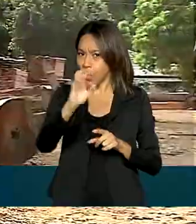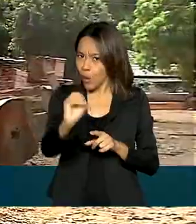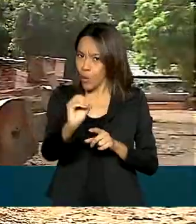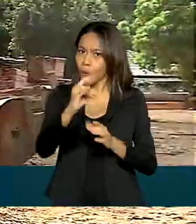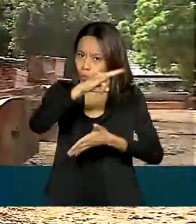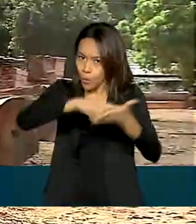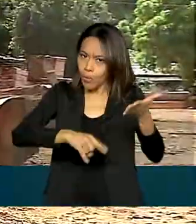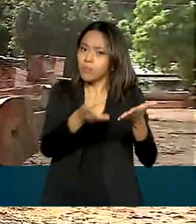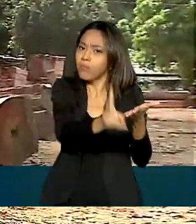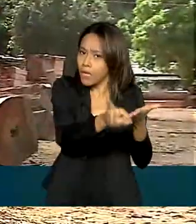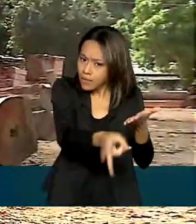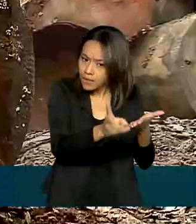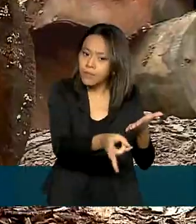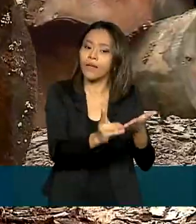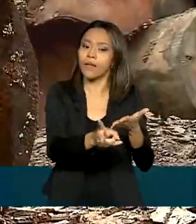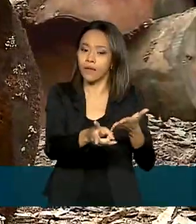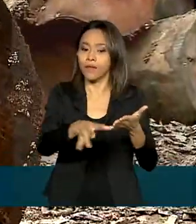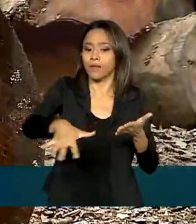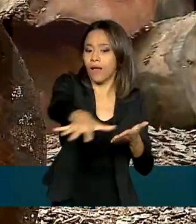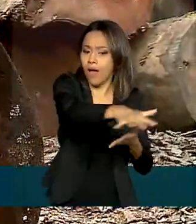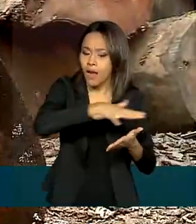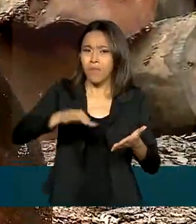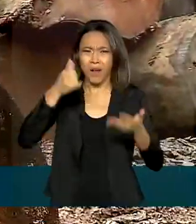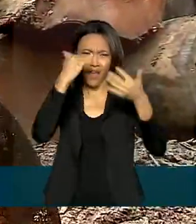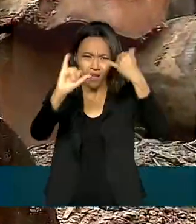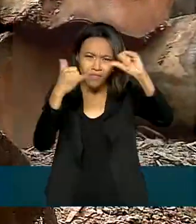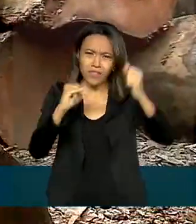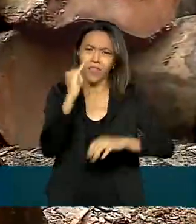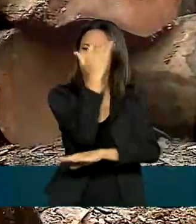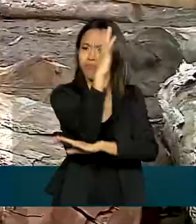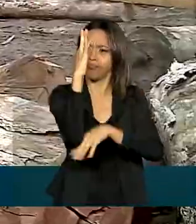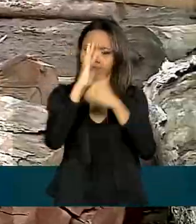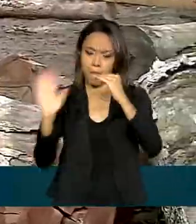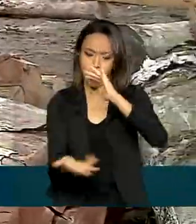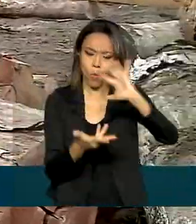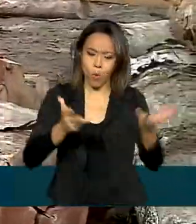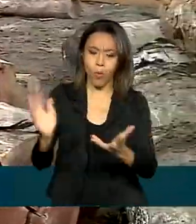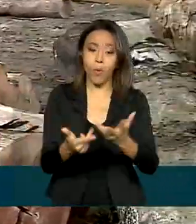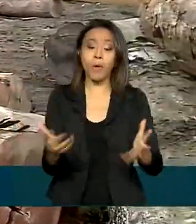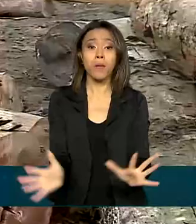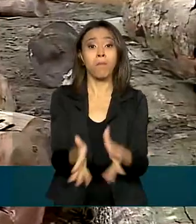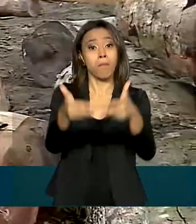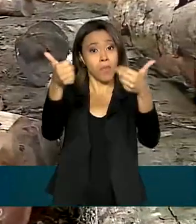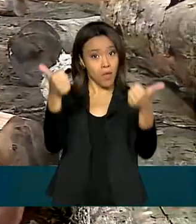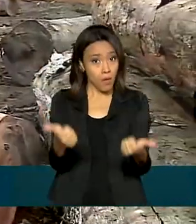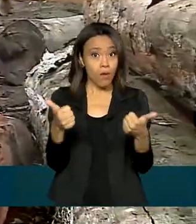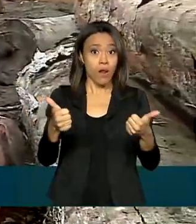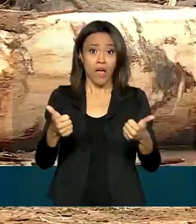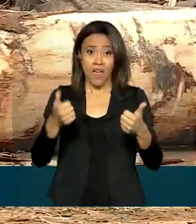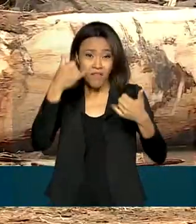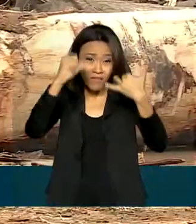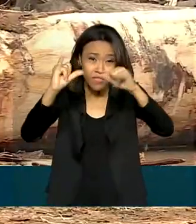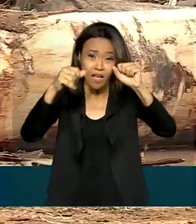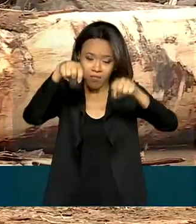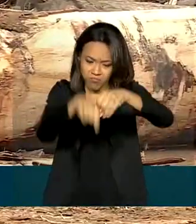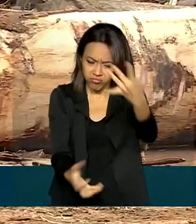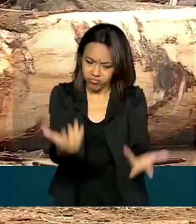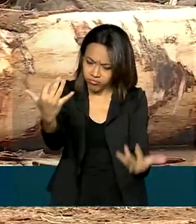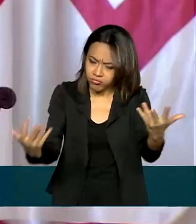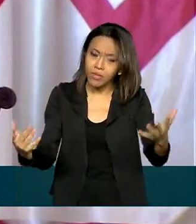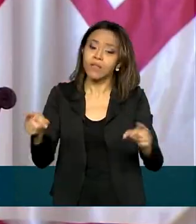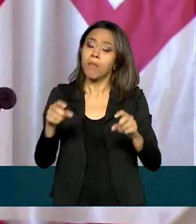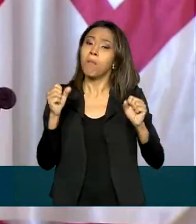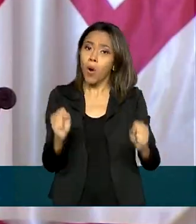para combater as fases iniciais do desmatamento e melhorar o índice de queimadas, mas se houver necessidade, pode ser